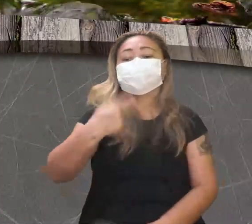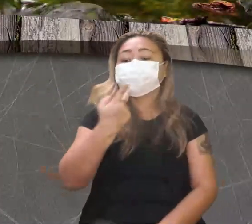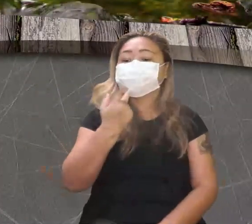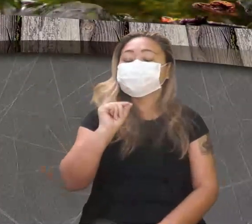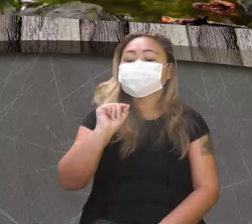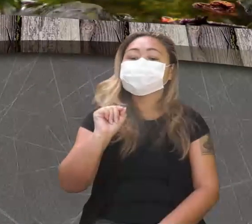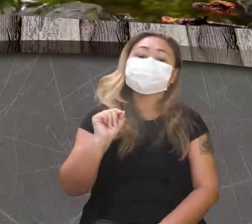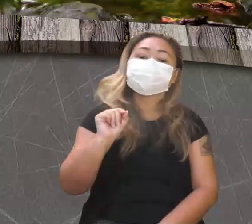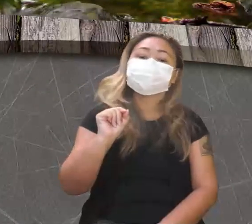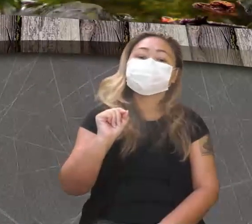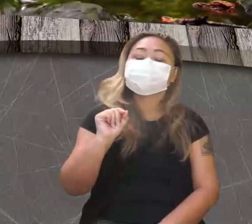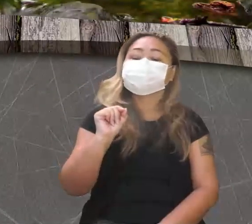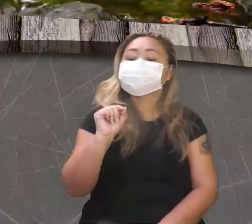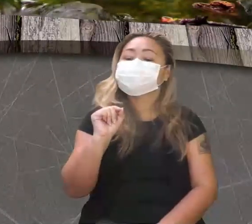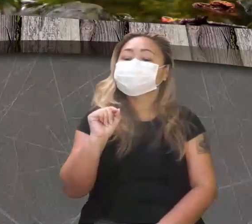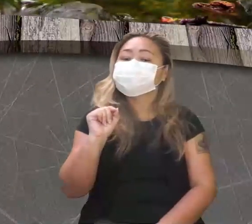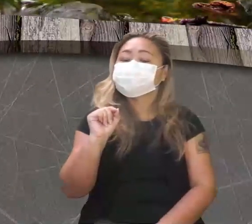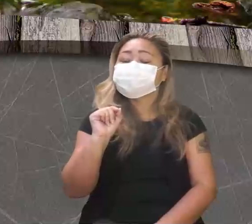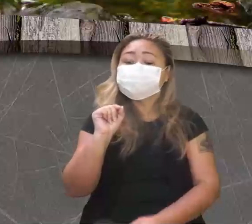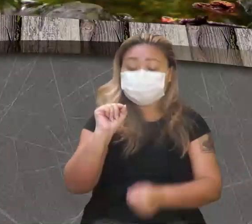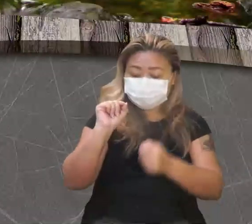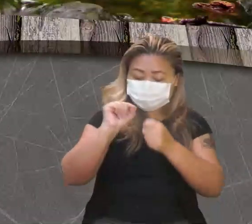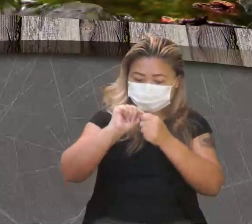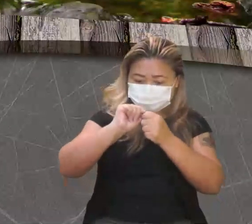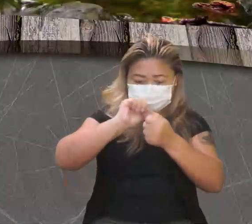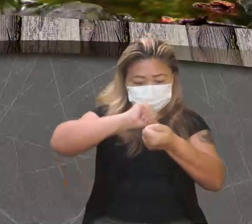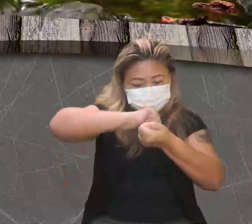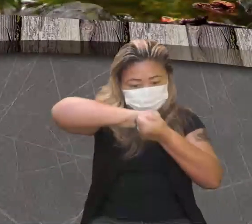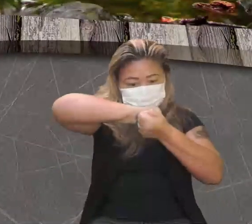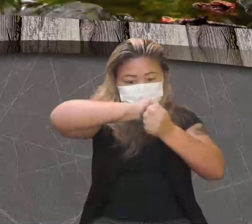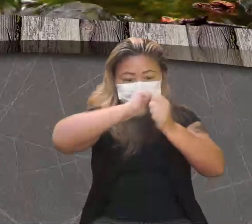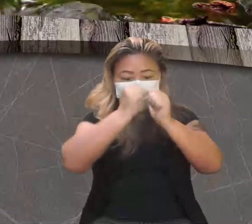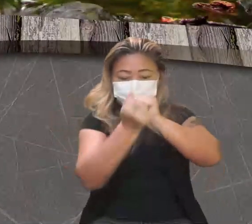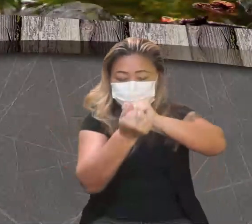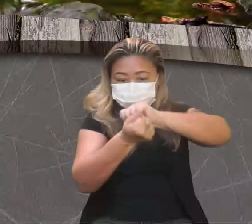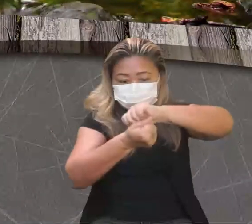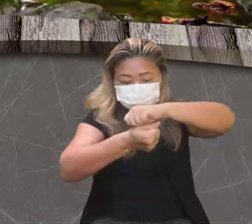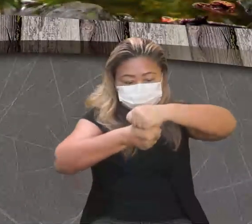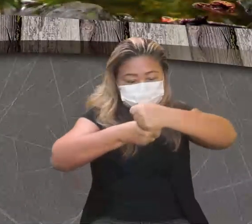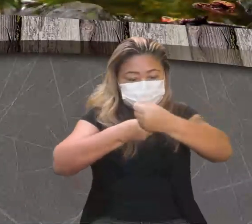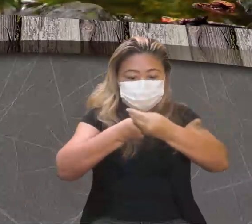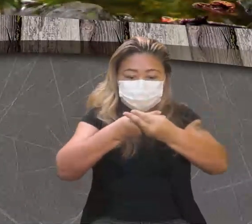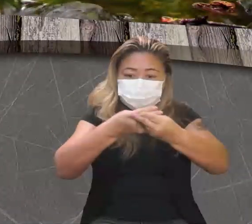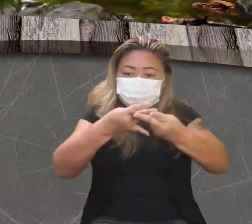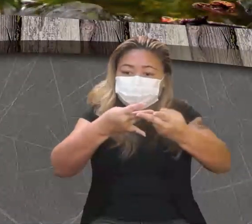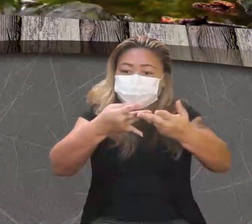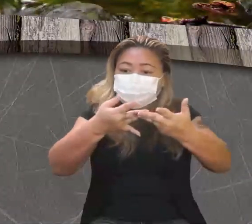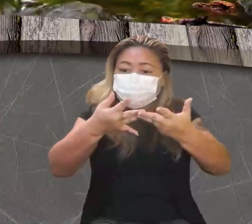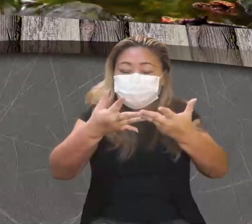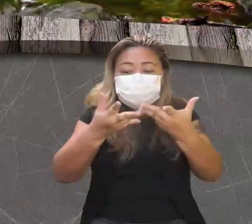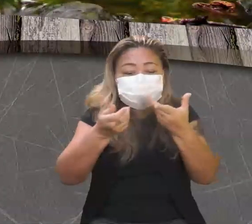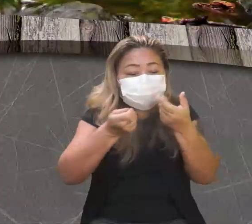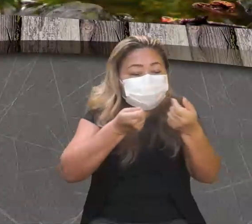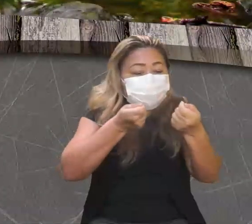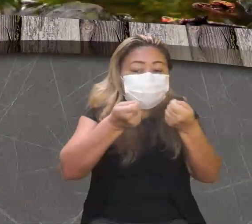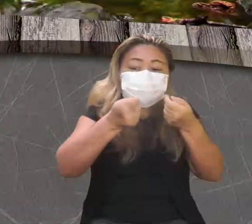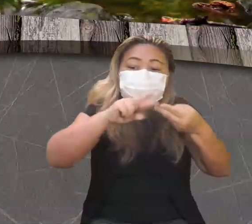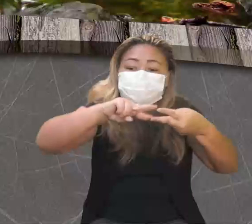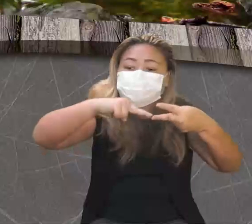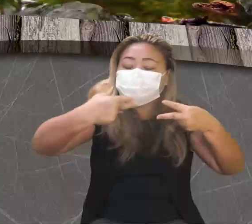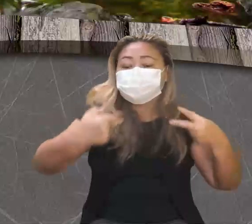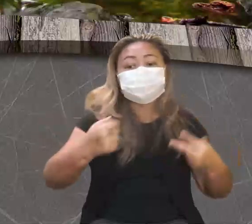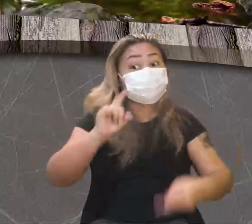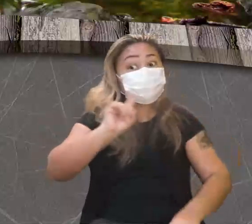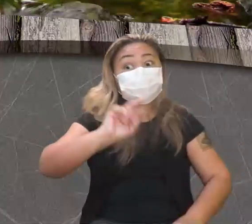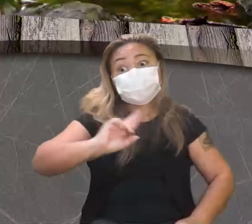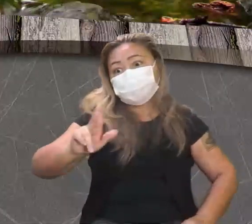gente fala em fazer essas modificações, manipular, fazer esse controle genético, não